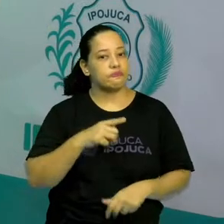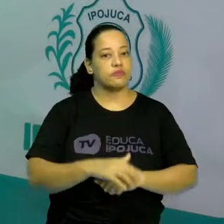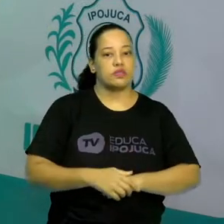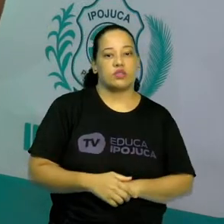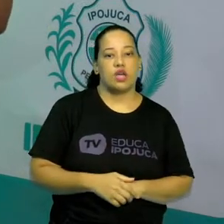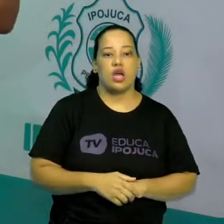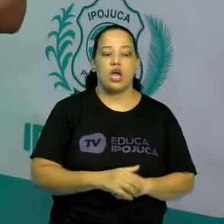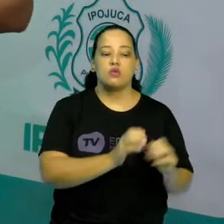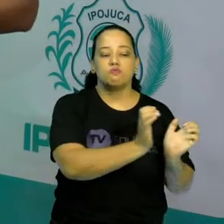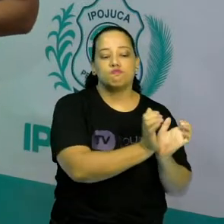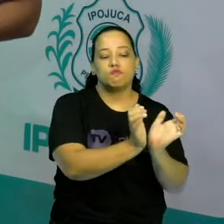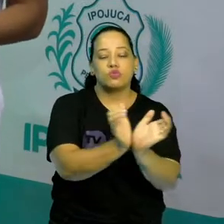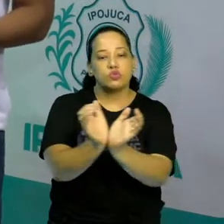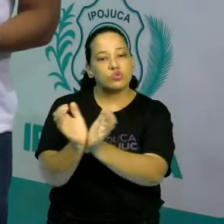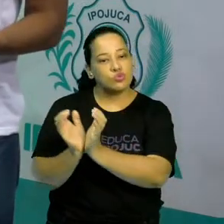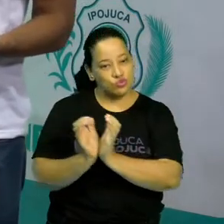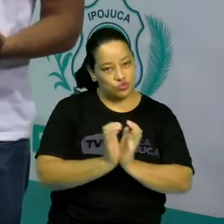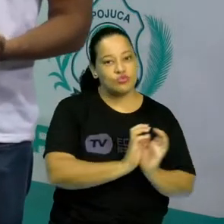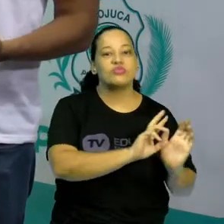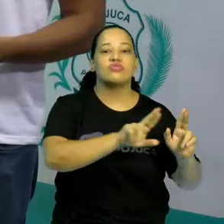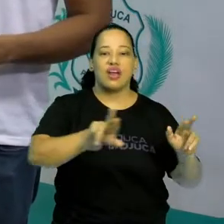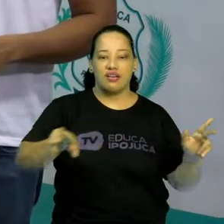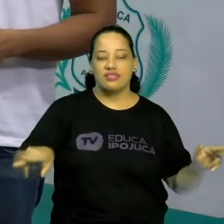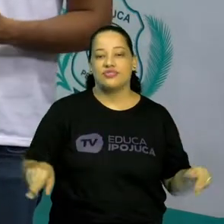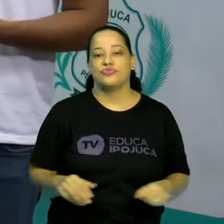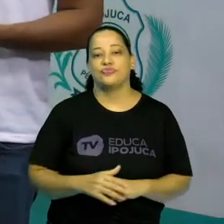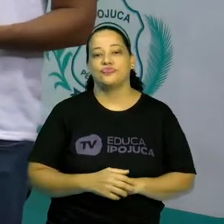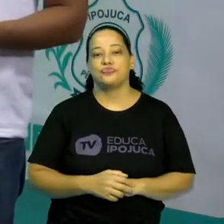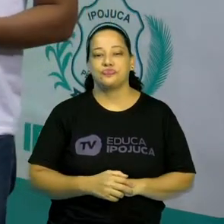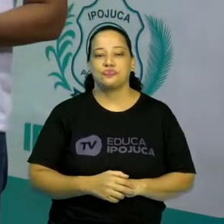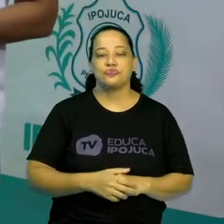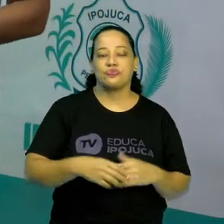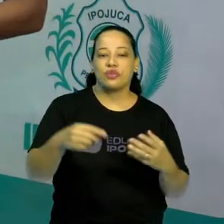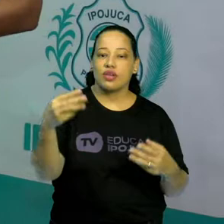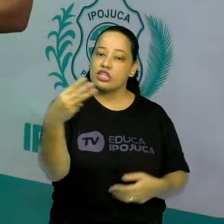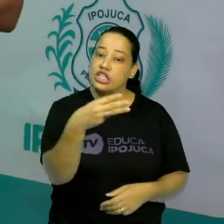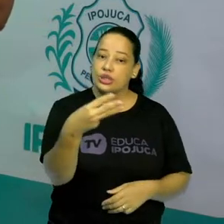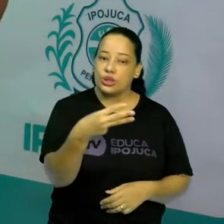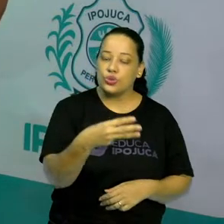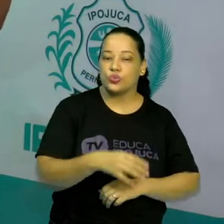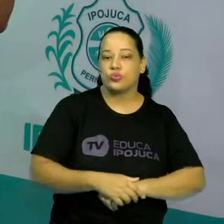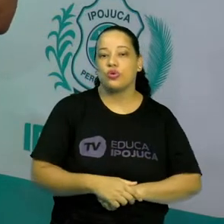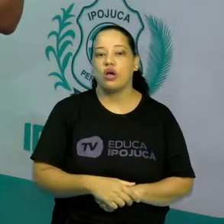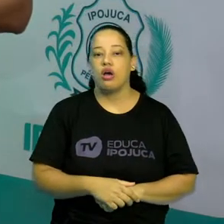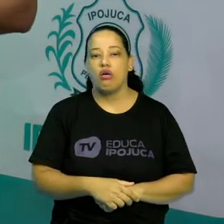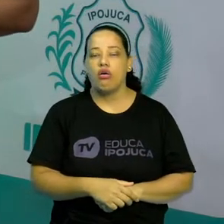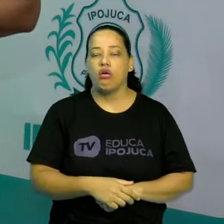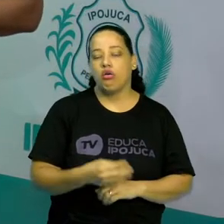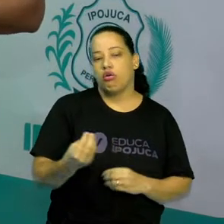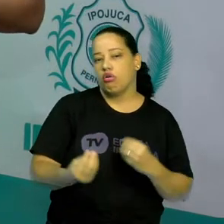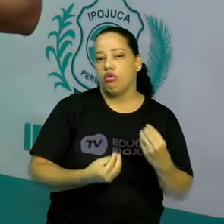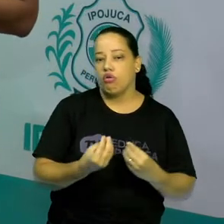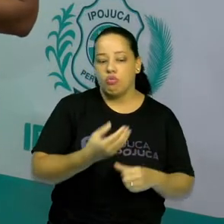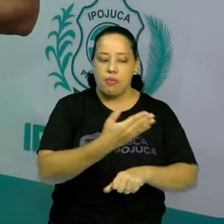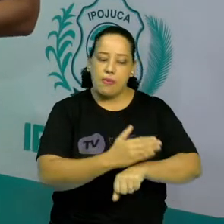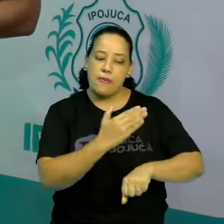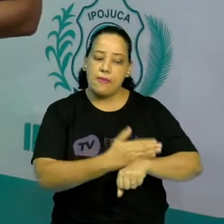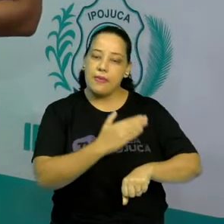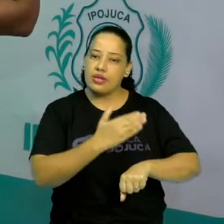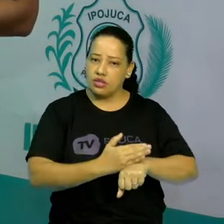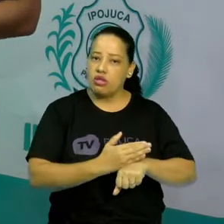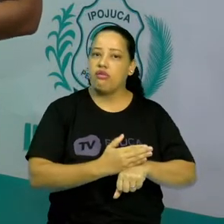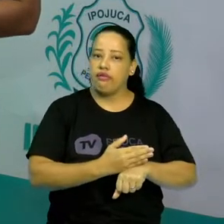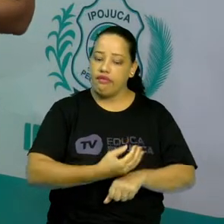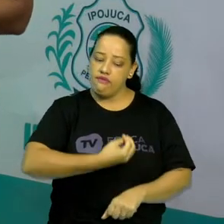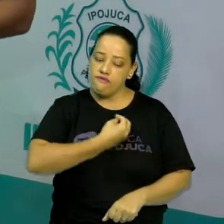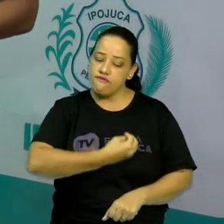algumas categorias de jogo. Terceiro, como a prática do jogo faz parte da nossa